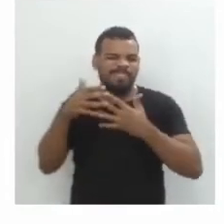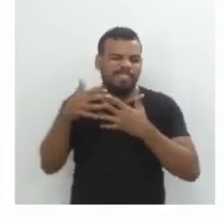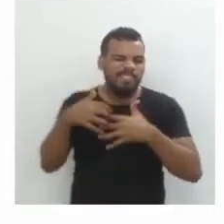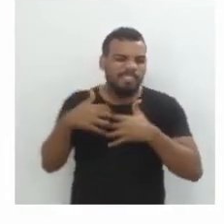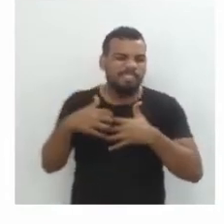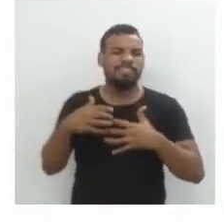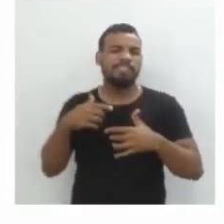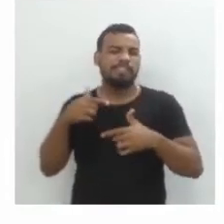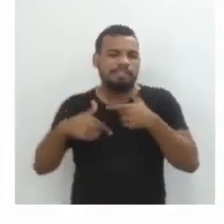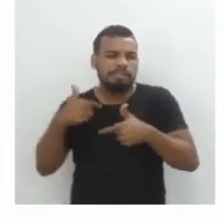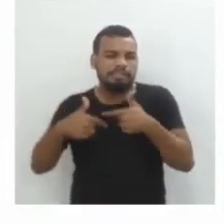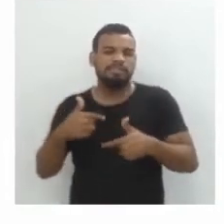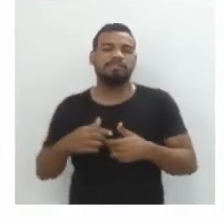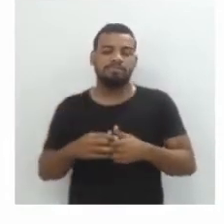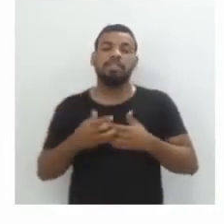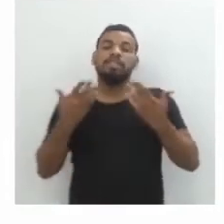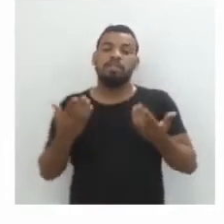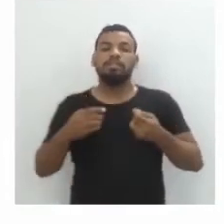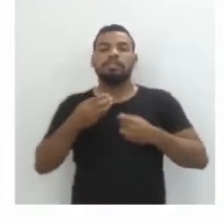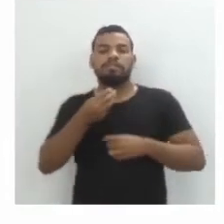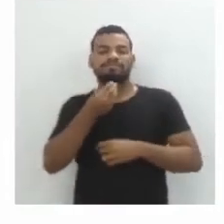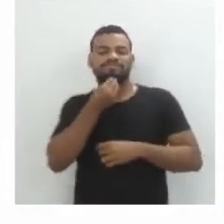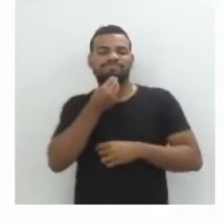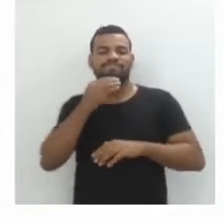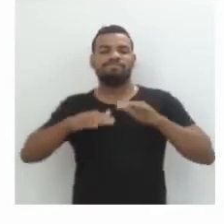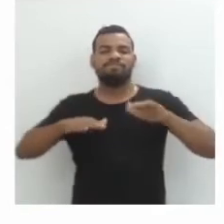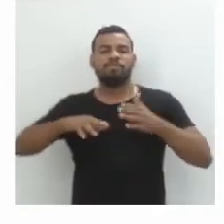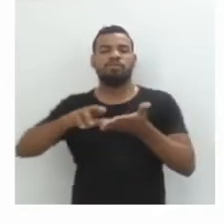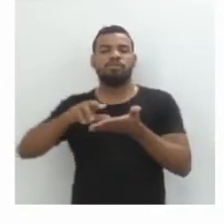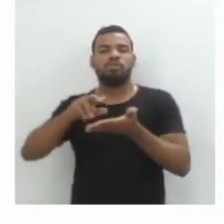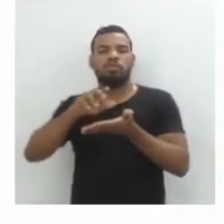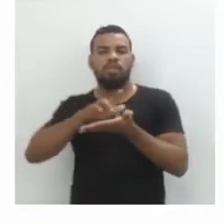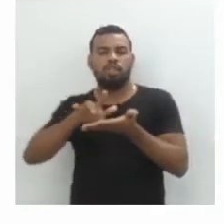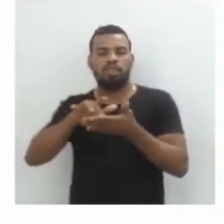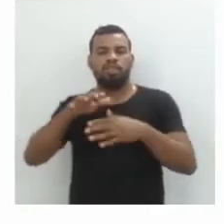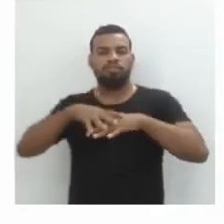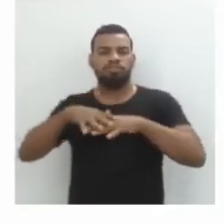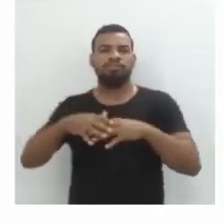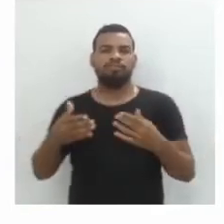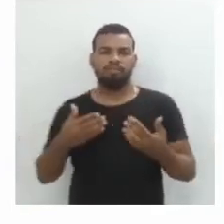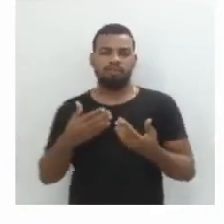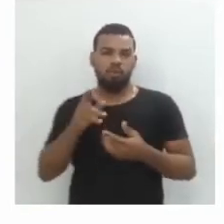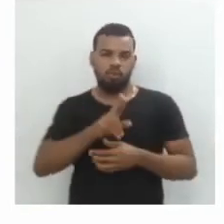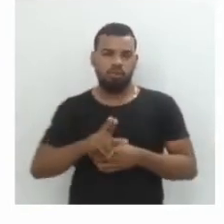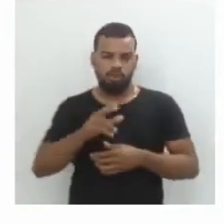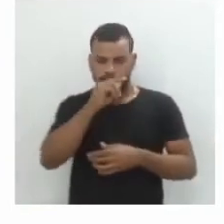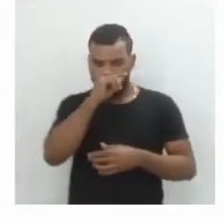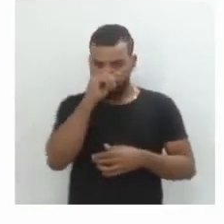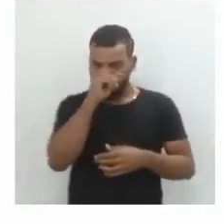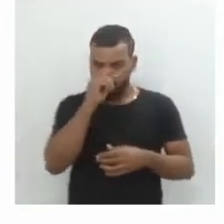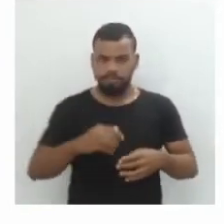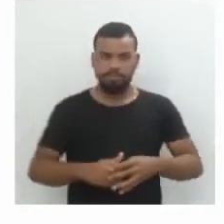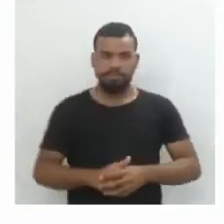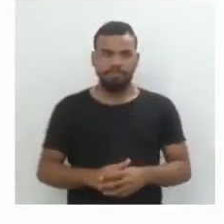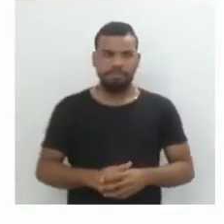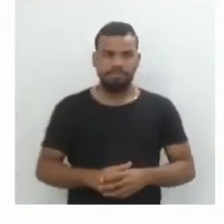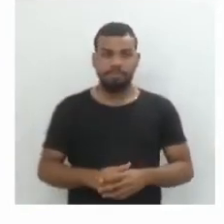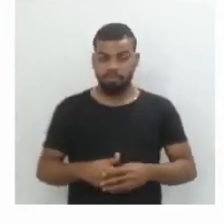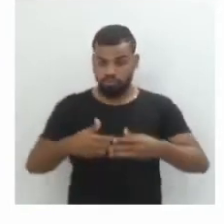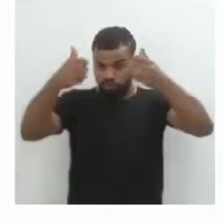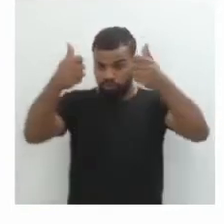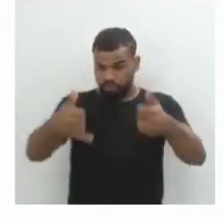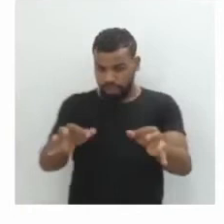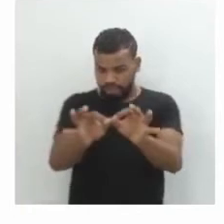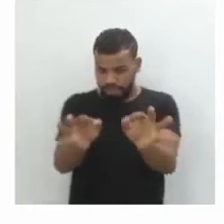usa a calculadora para fazer esses cálculos, mas a gente vai ver alguns exemplos adiante. Vamos exemplificar.